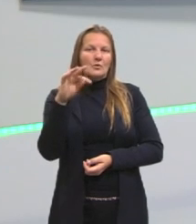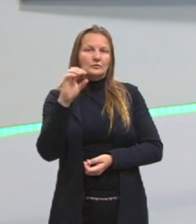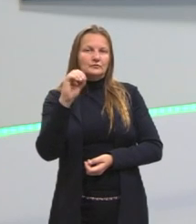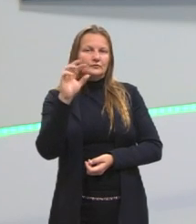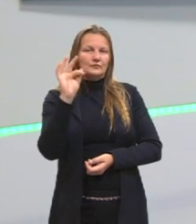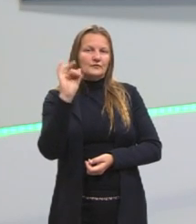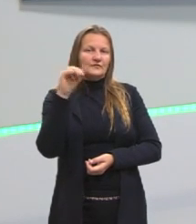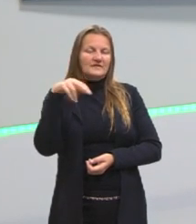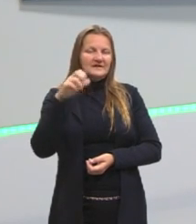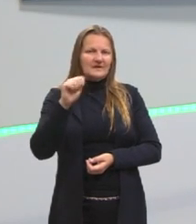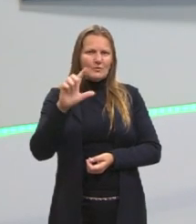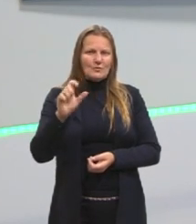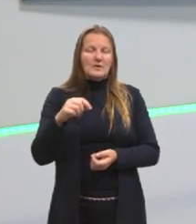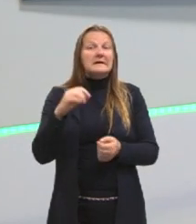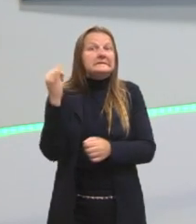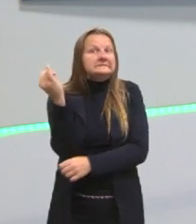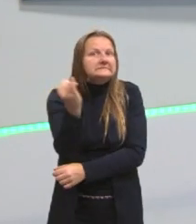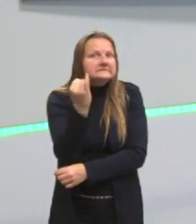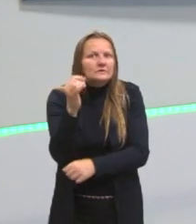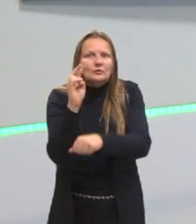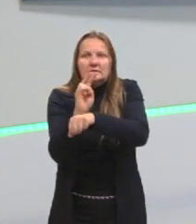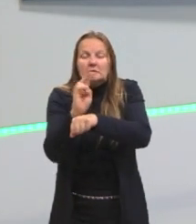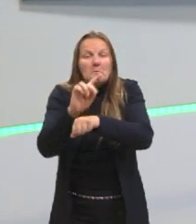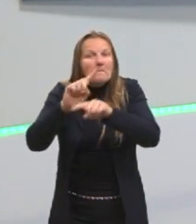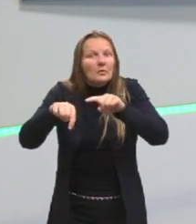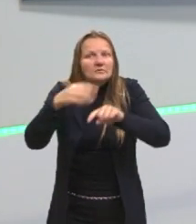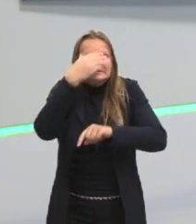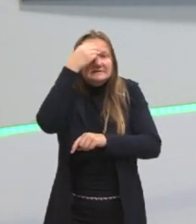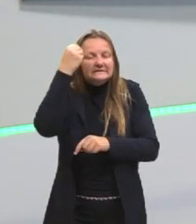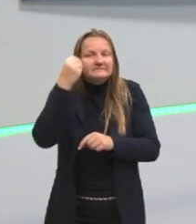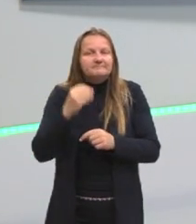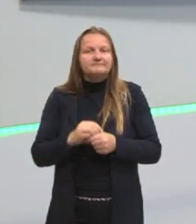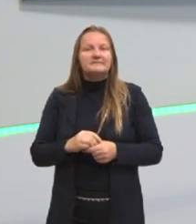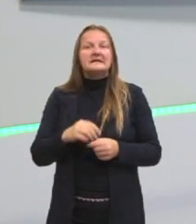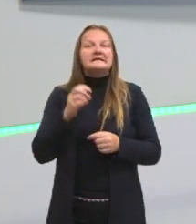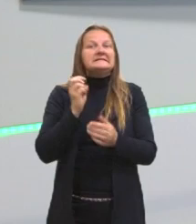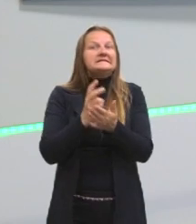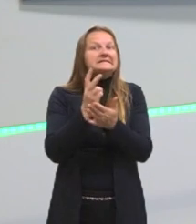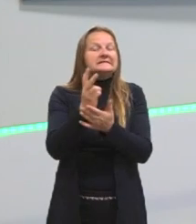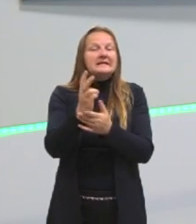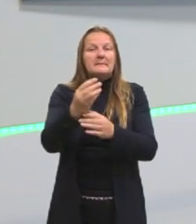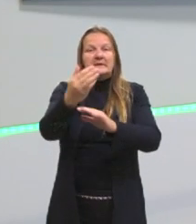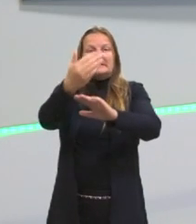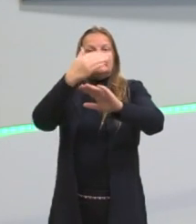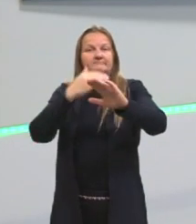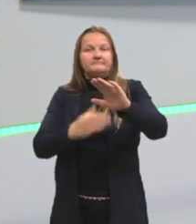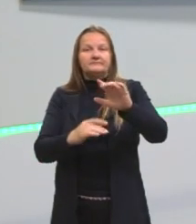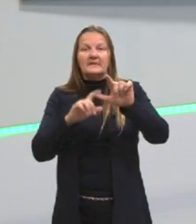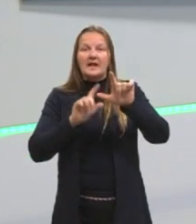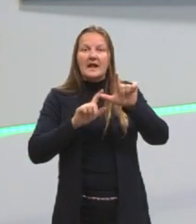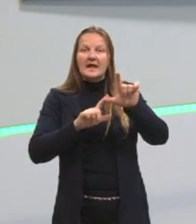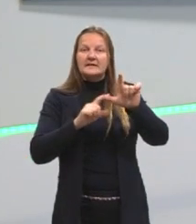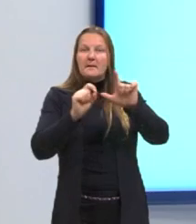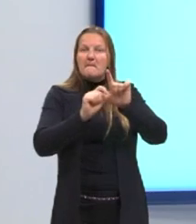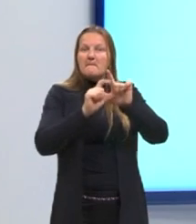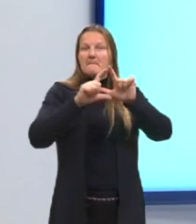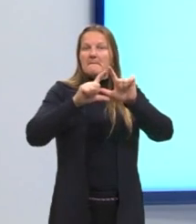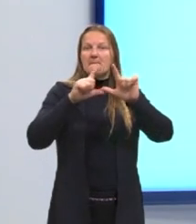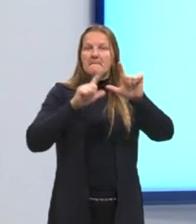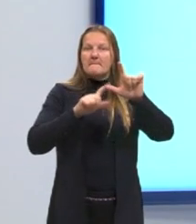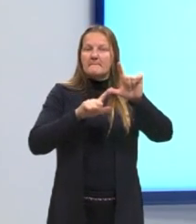coisa que é importante que a gente não pode esquecer. Depois do ponto final, sempre vai letra maiúscula. Sempre.